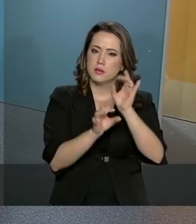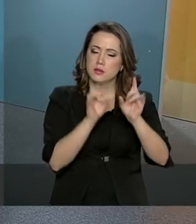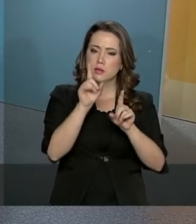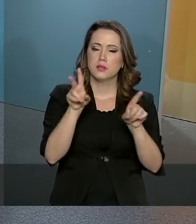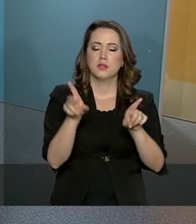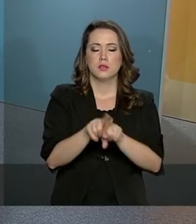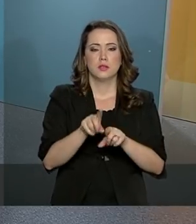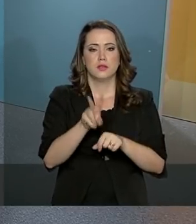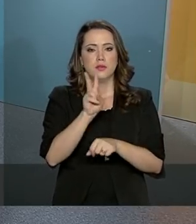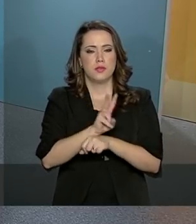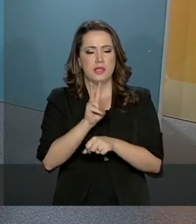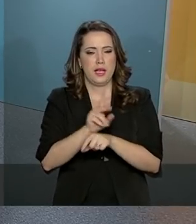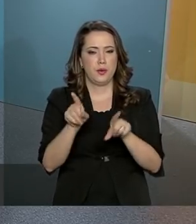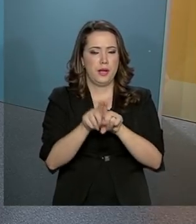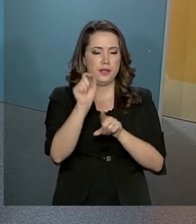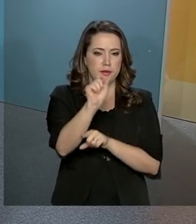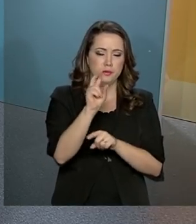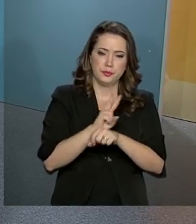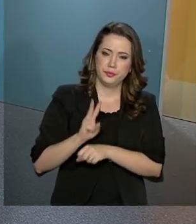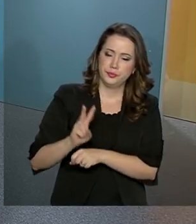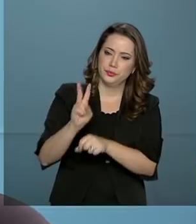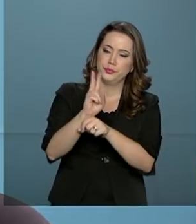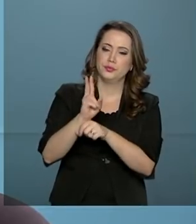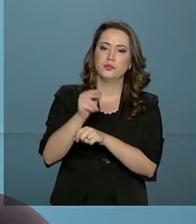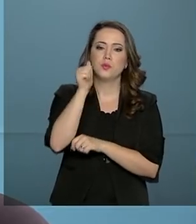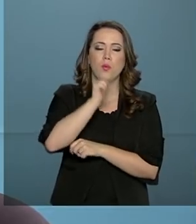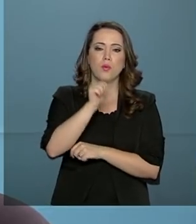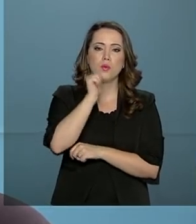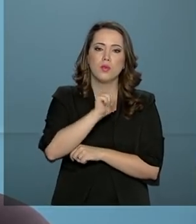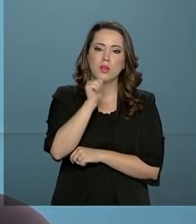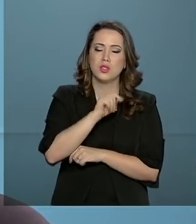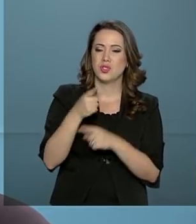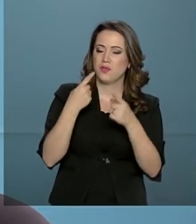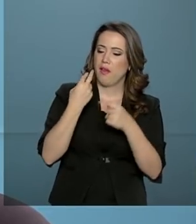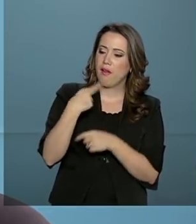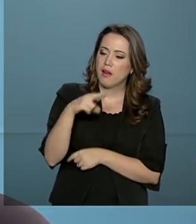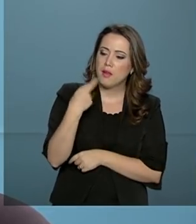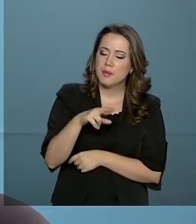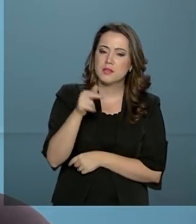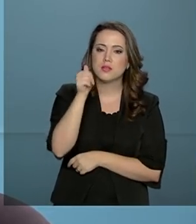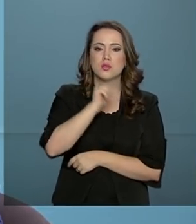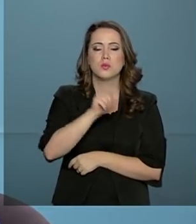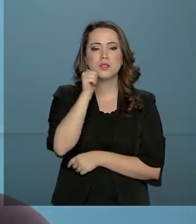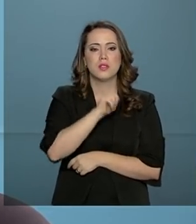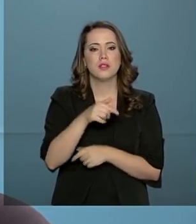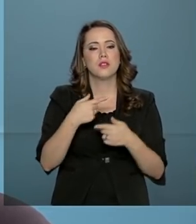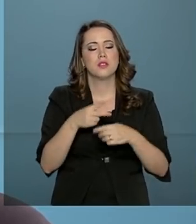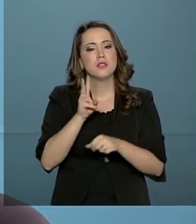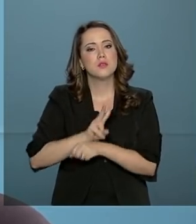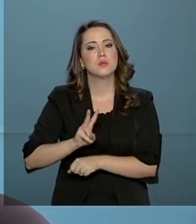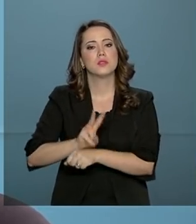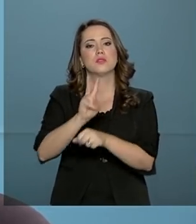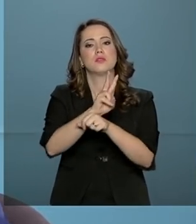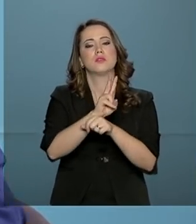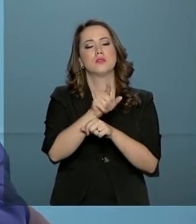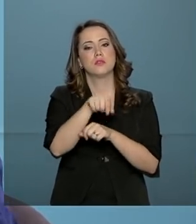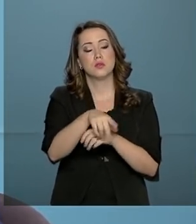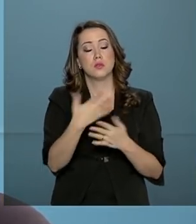protetivas da mulher. A gente vê muita reclamação de mulheres que estão sendo protegidas, que estão no programa de